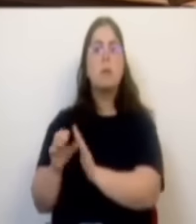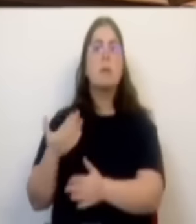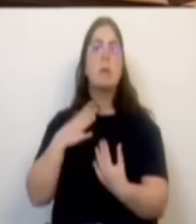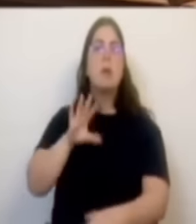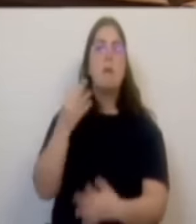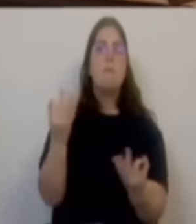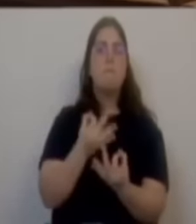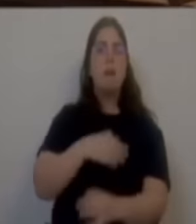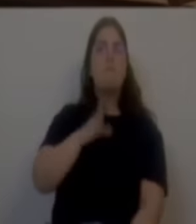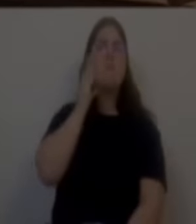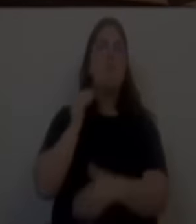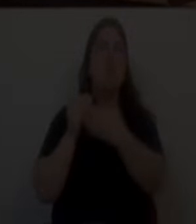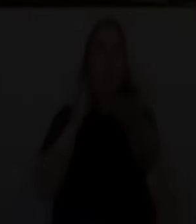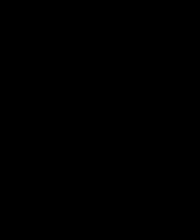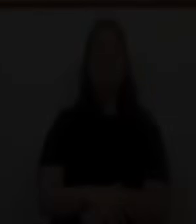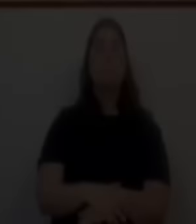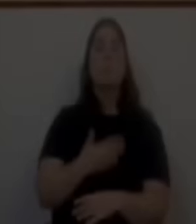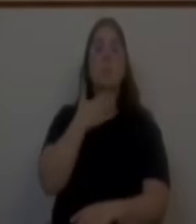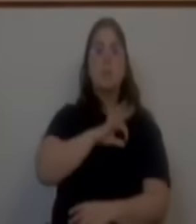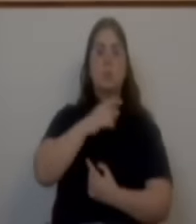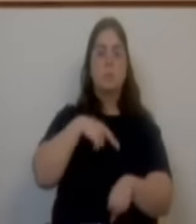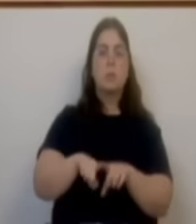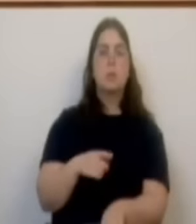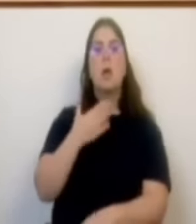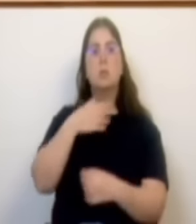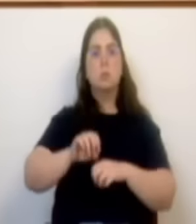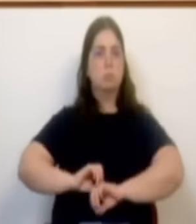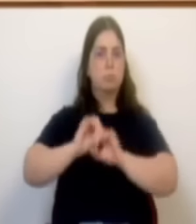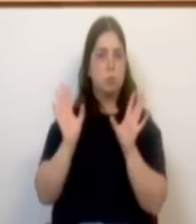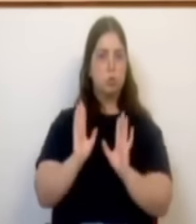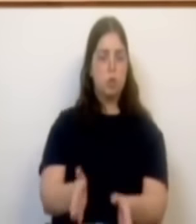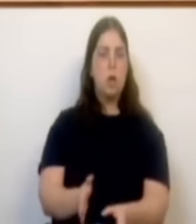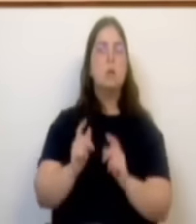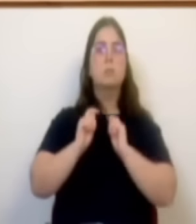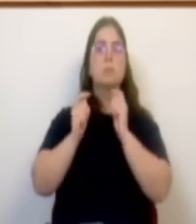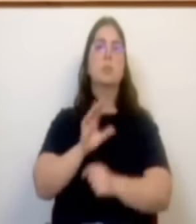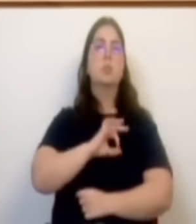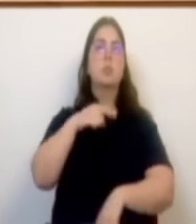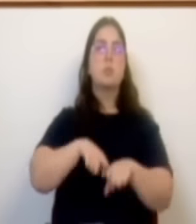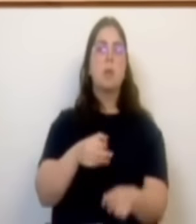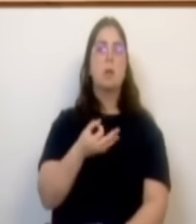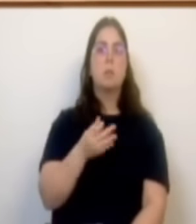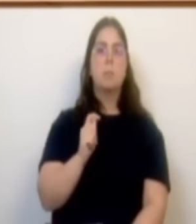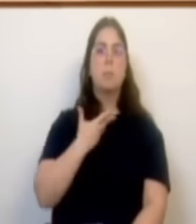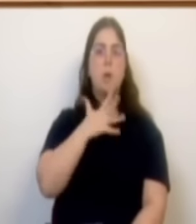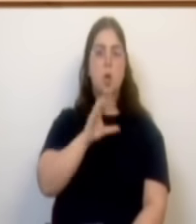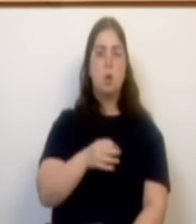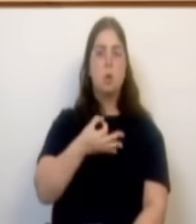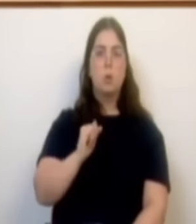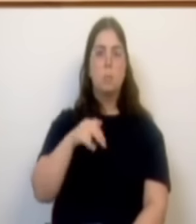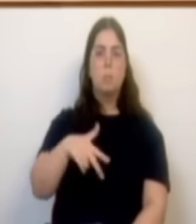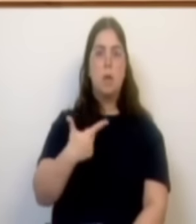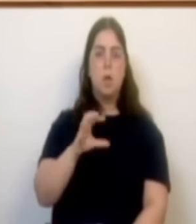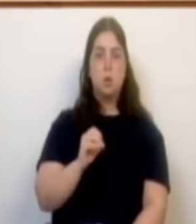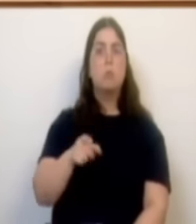vergonha. Sr. Deputado, eu depinto defesa da honra mesmo.